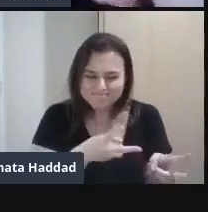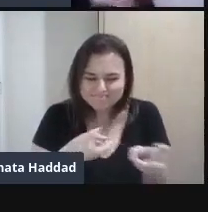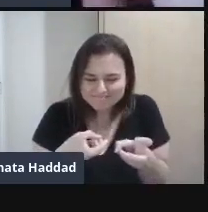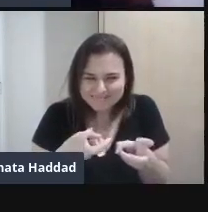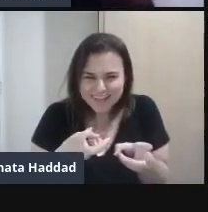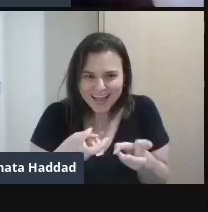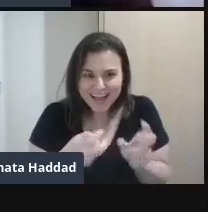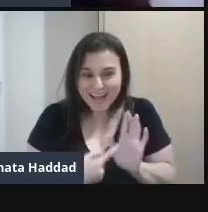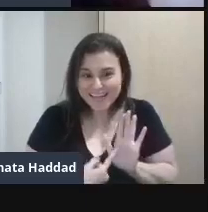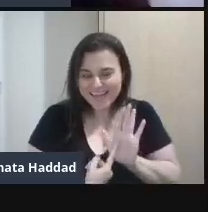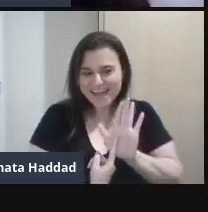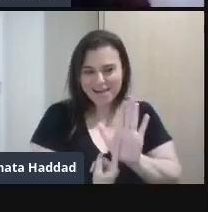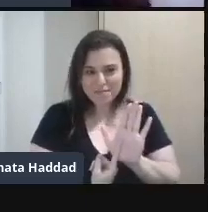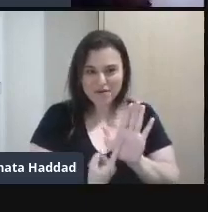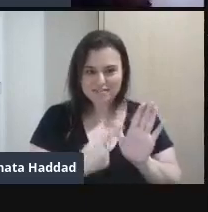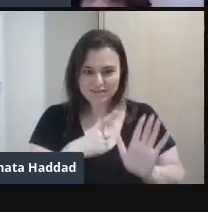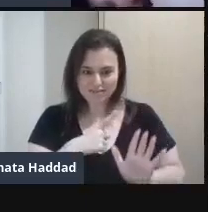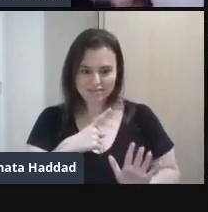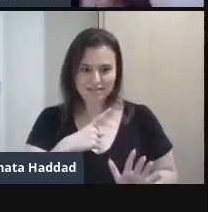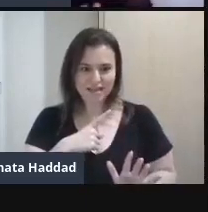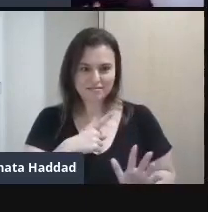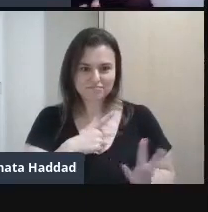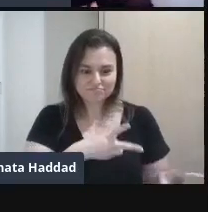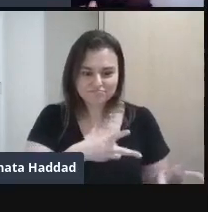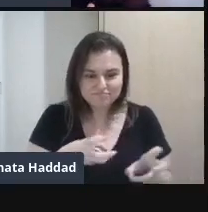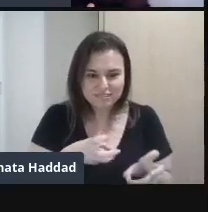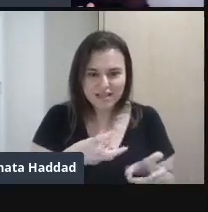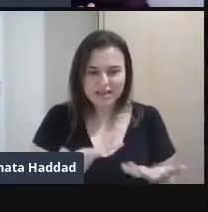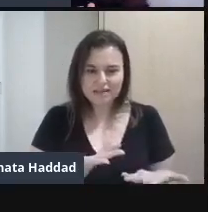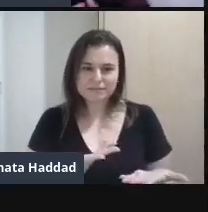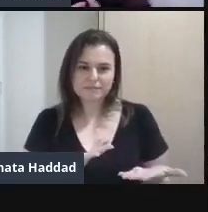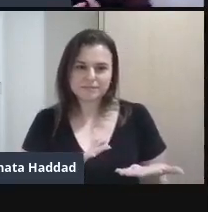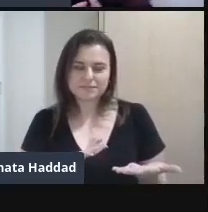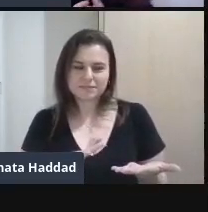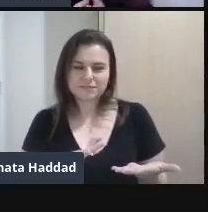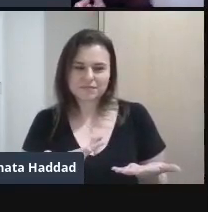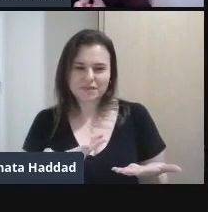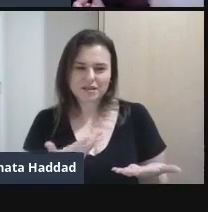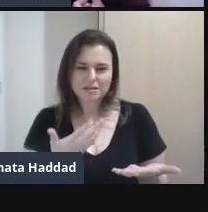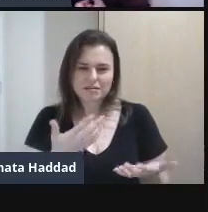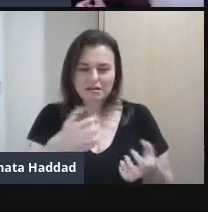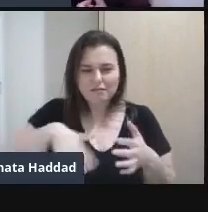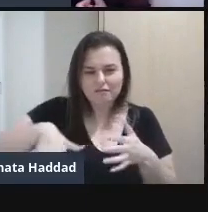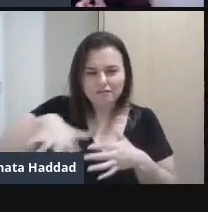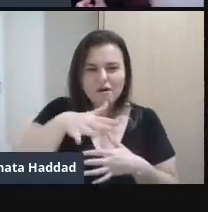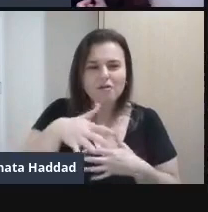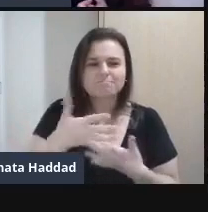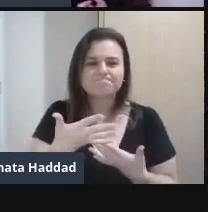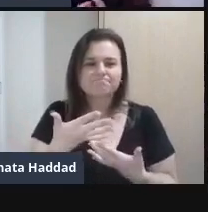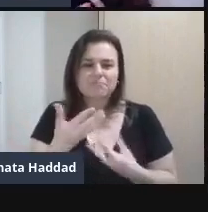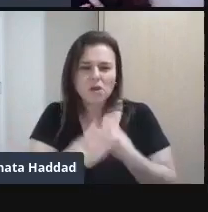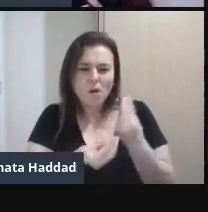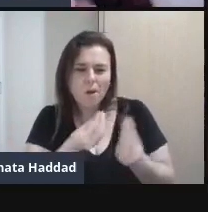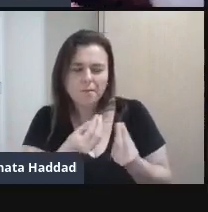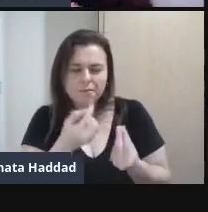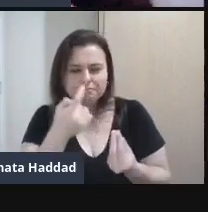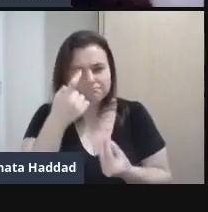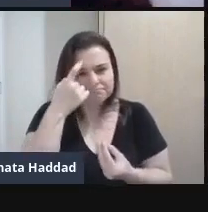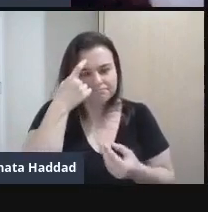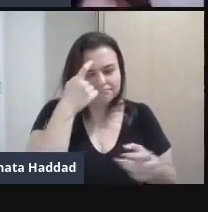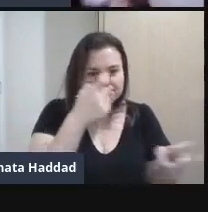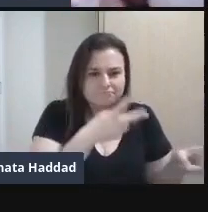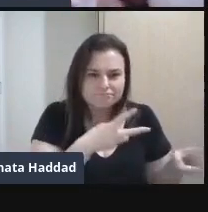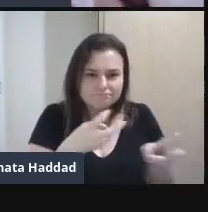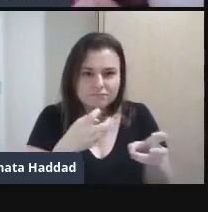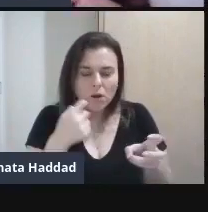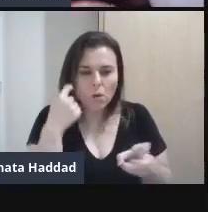mesmo tempo Você tem o olhar Ao mesmo tempo Você tem Esse entorno Que vai realmente Traçando O rosto